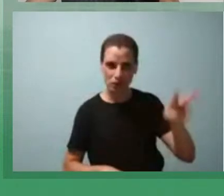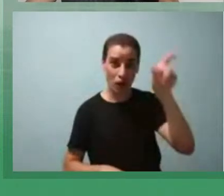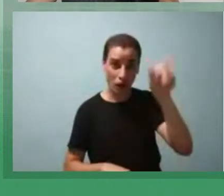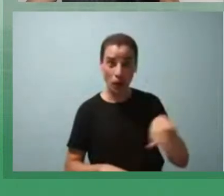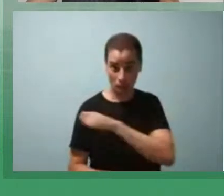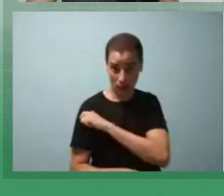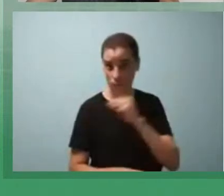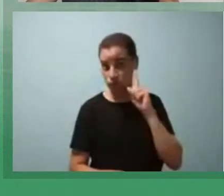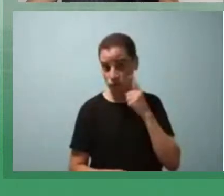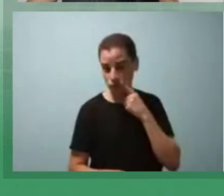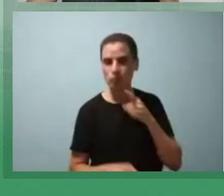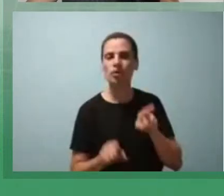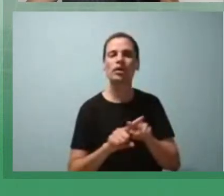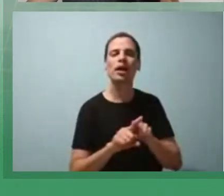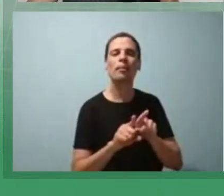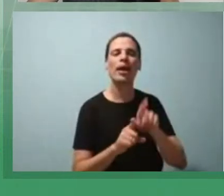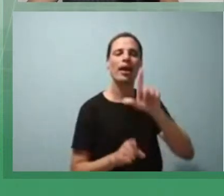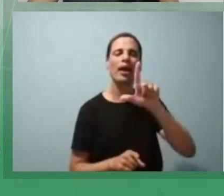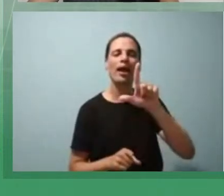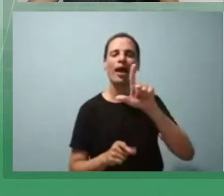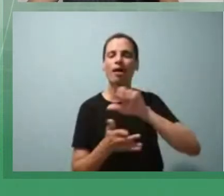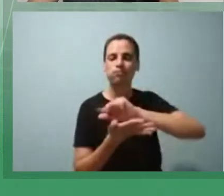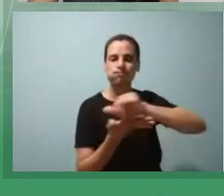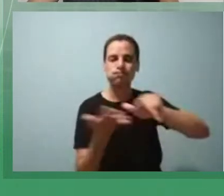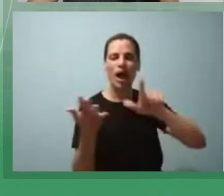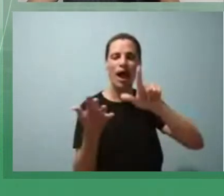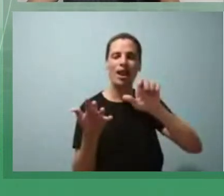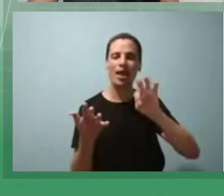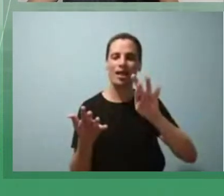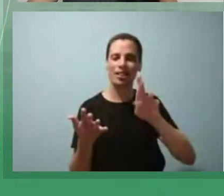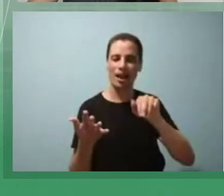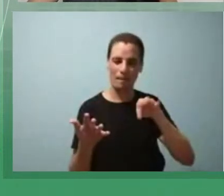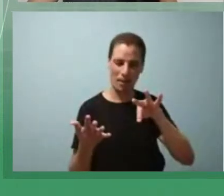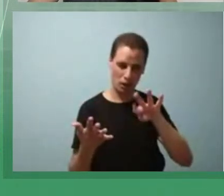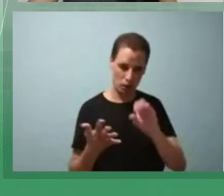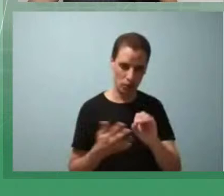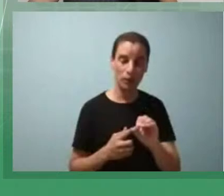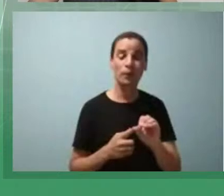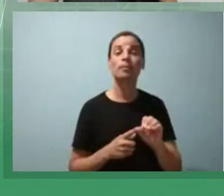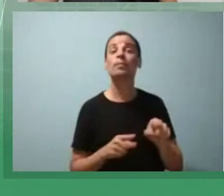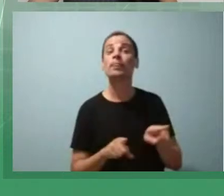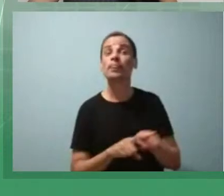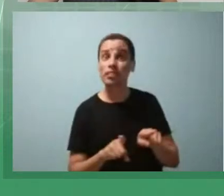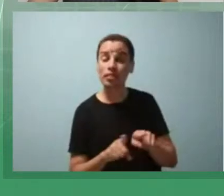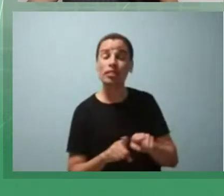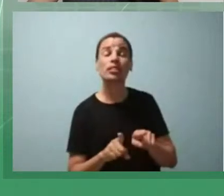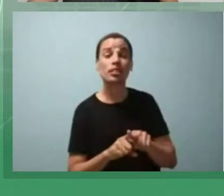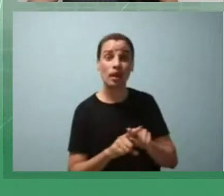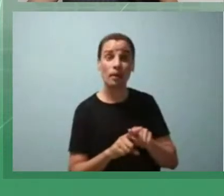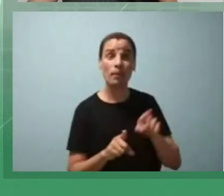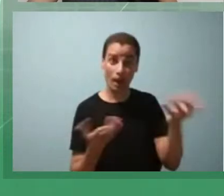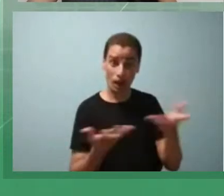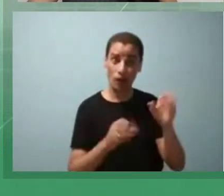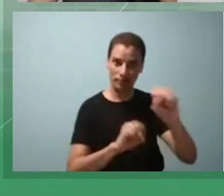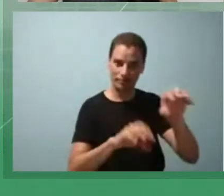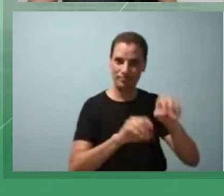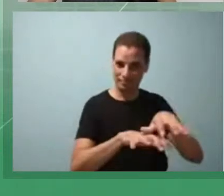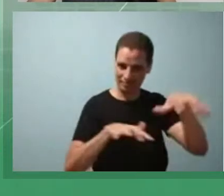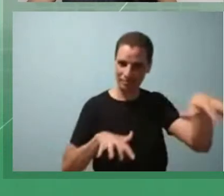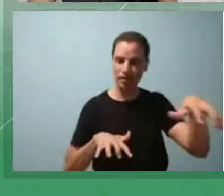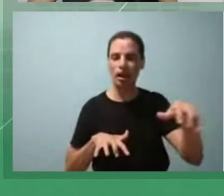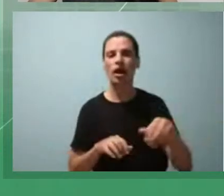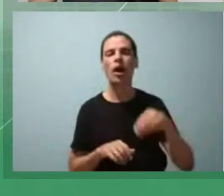do multiletramento no planejamento de aulas no ensino remoto. No caso, o multiletramento seria o uso de